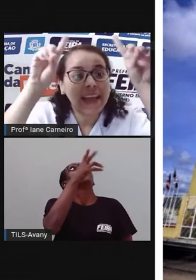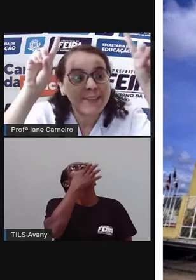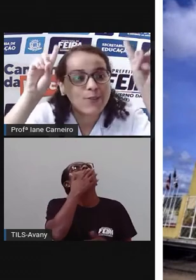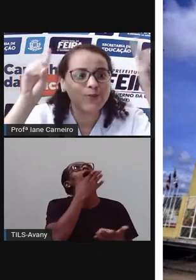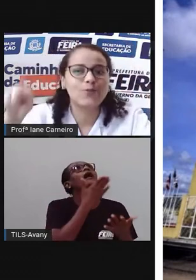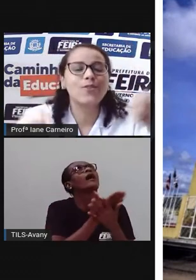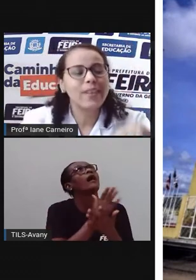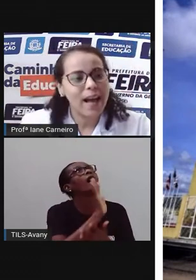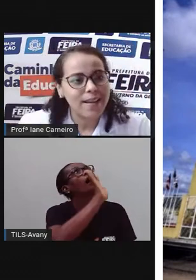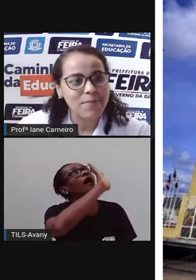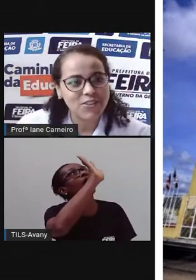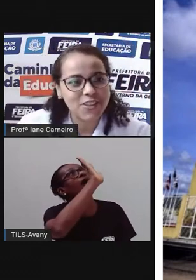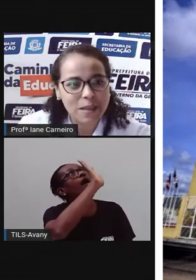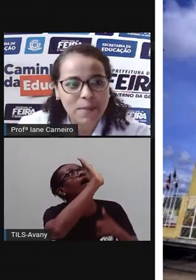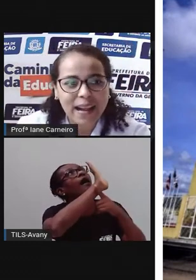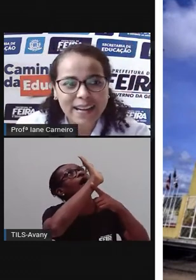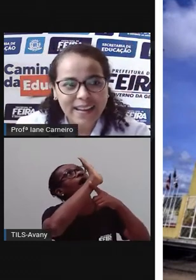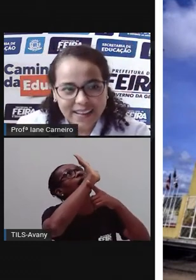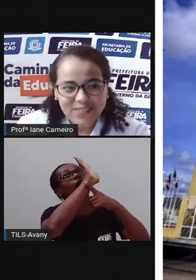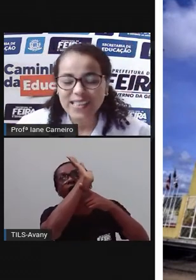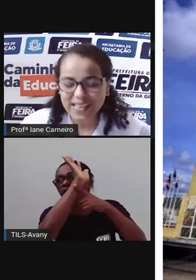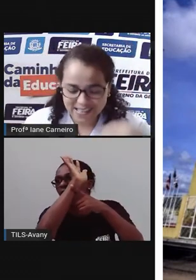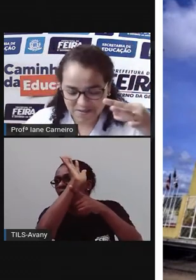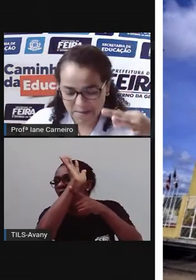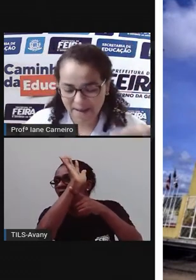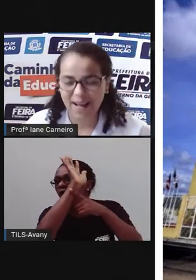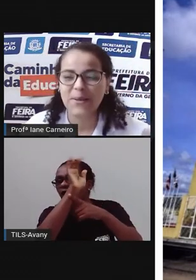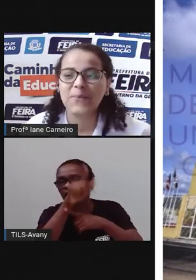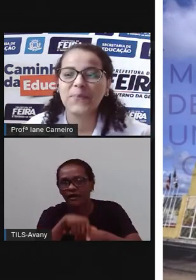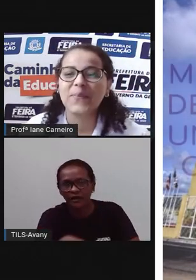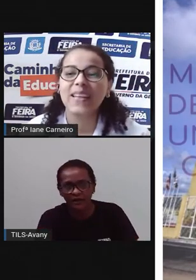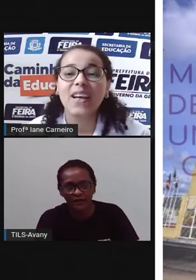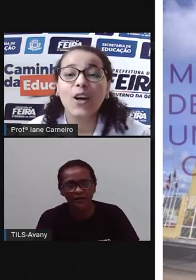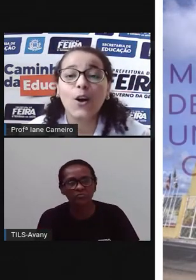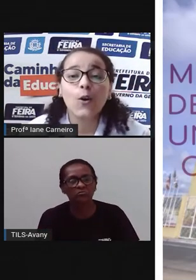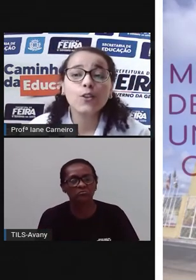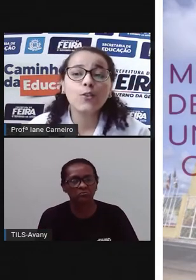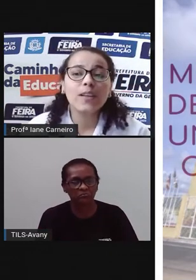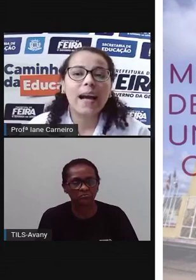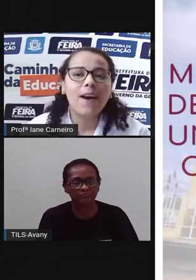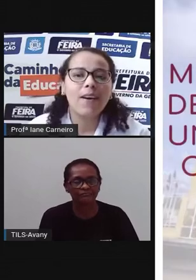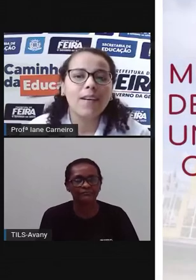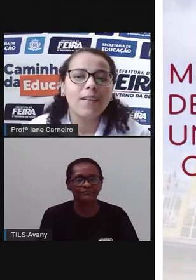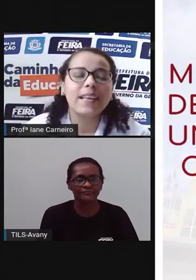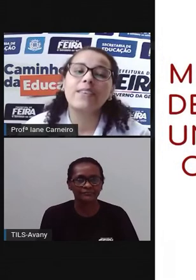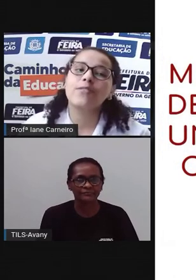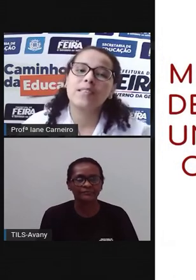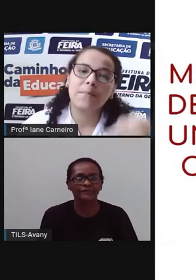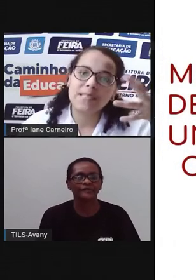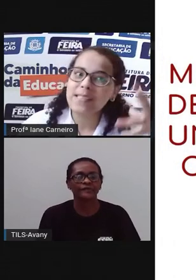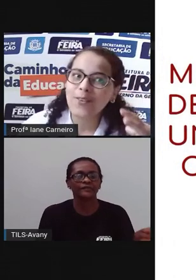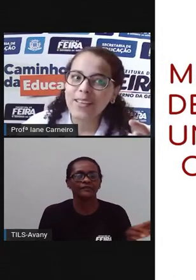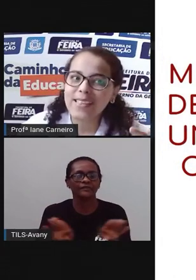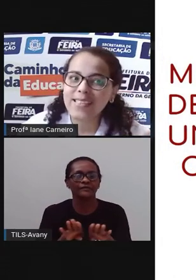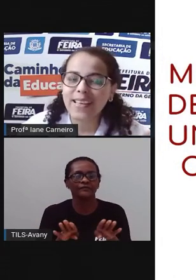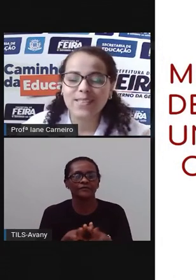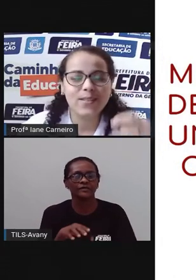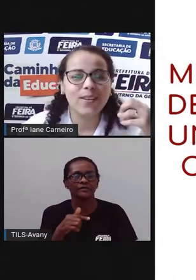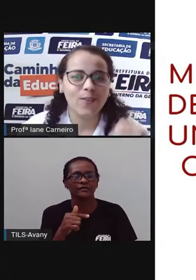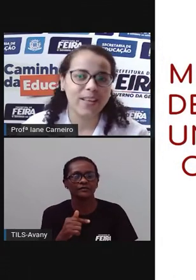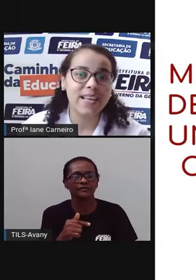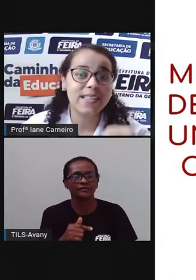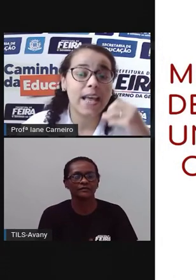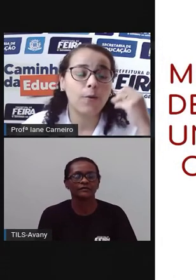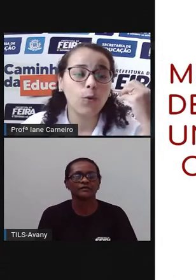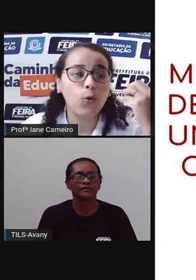no teto do lugar. Imagine que bacana. Vocês iam amar. Outro lugar, ó, que você precisa conhecer, se